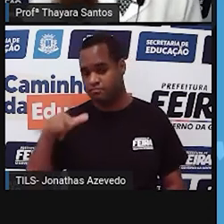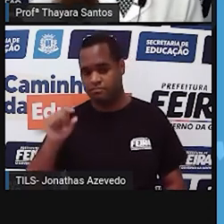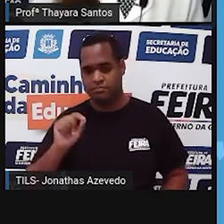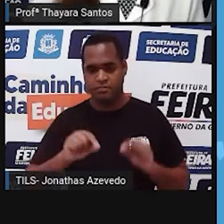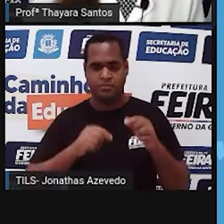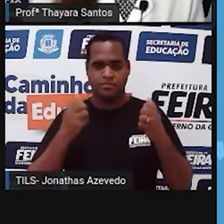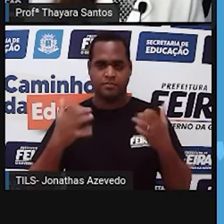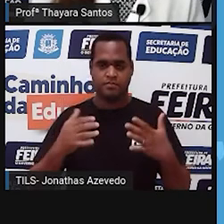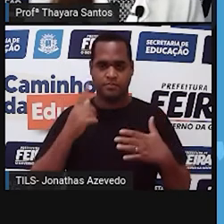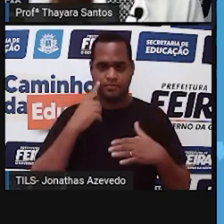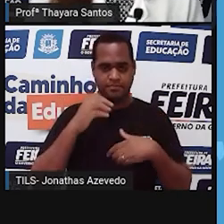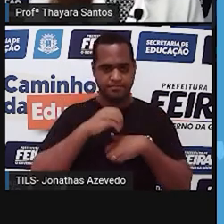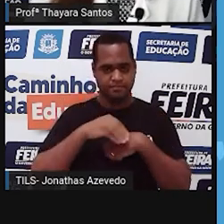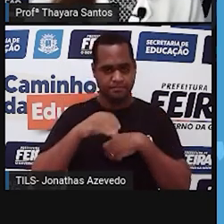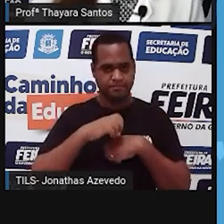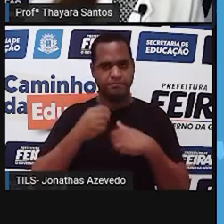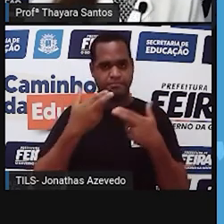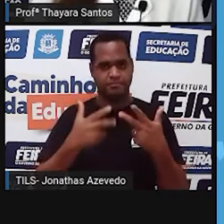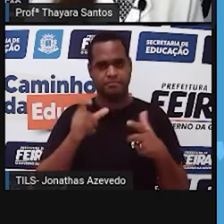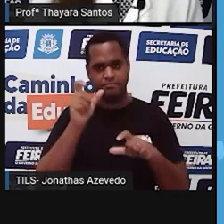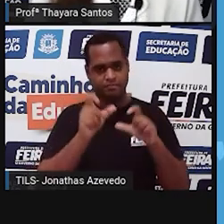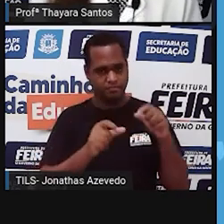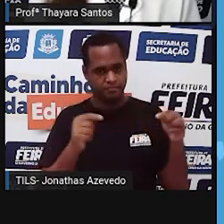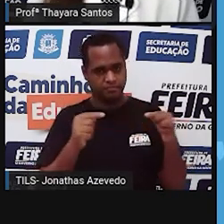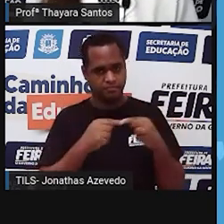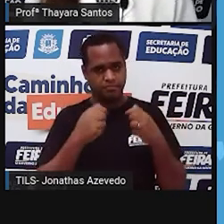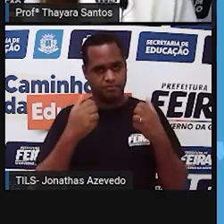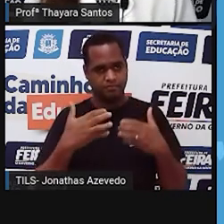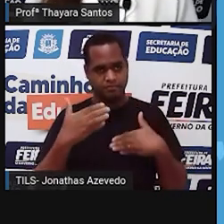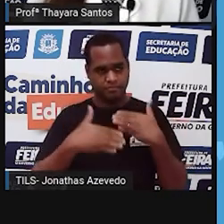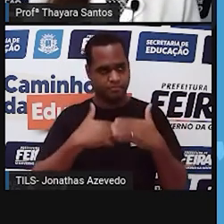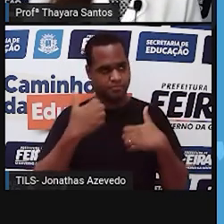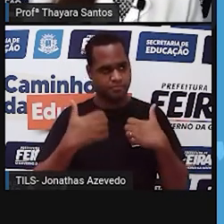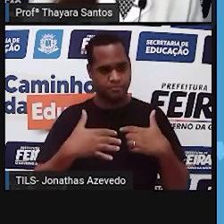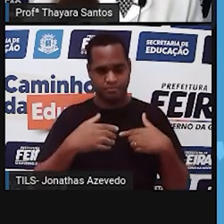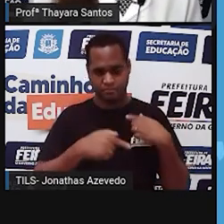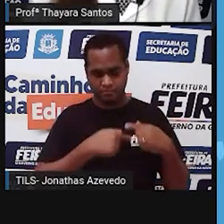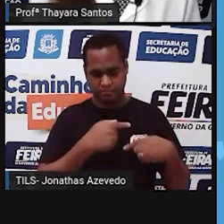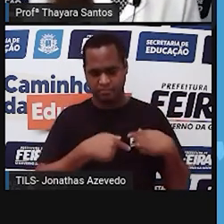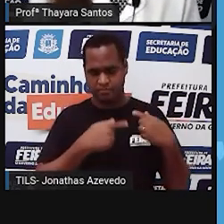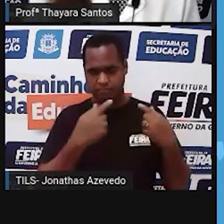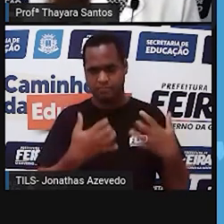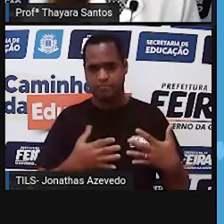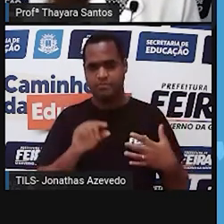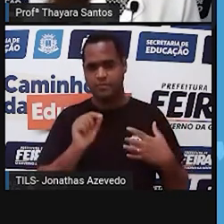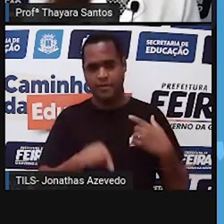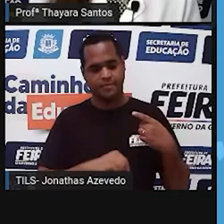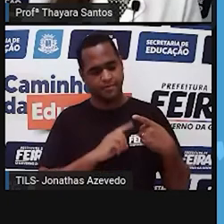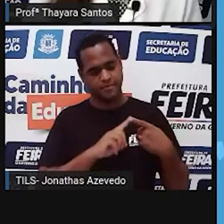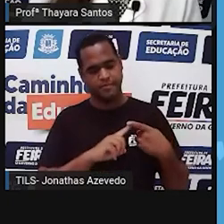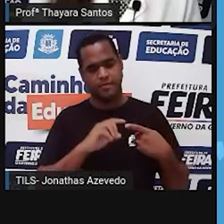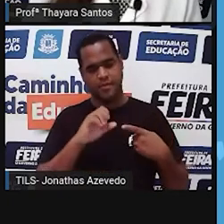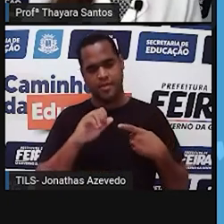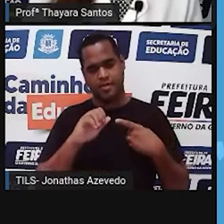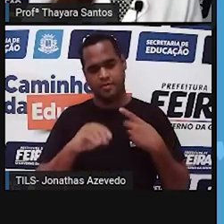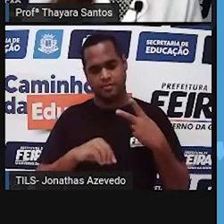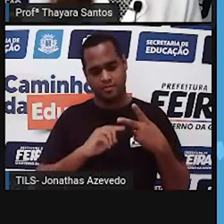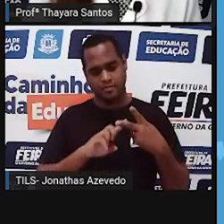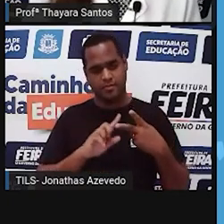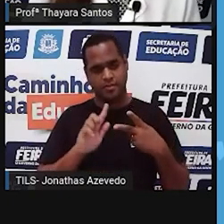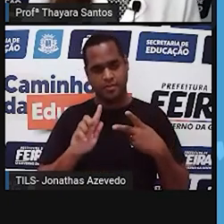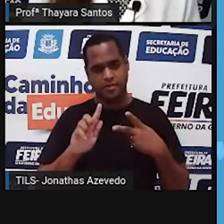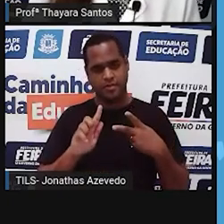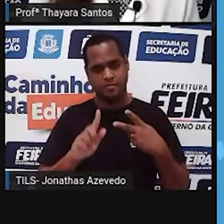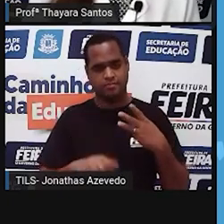A transmissão das características genéticas ao longo das gerações, nós chamamos de letra A, cariótipo. Letra